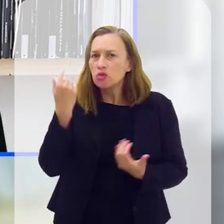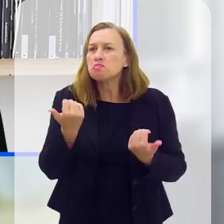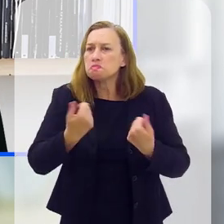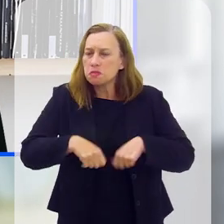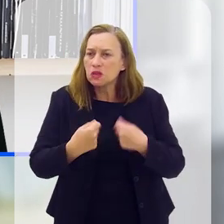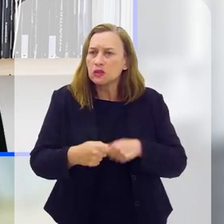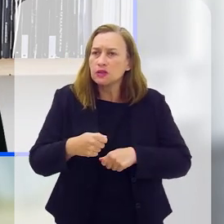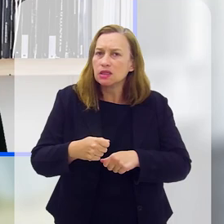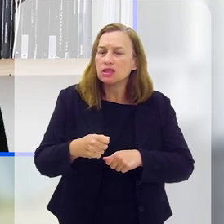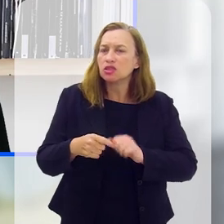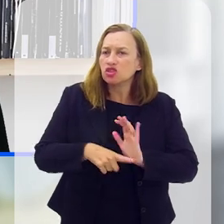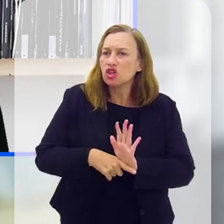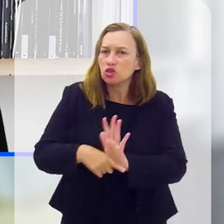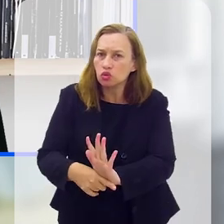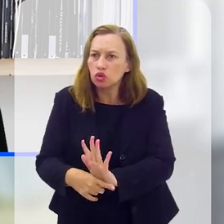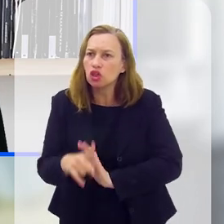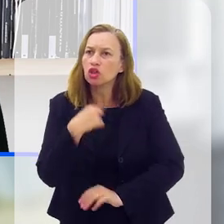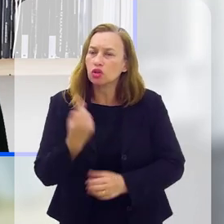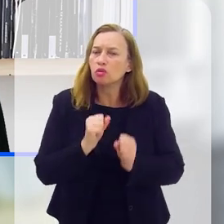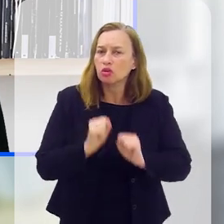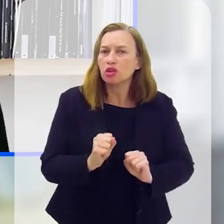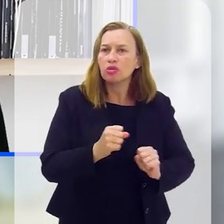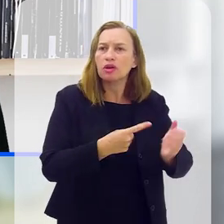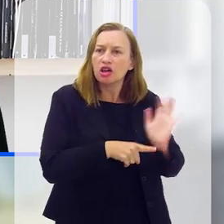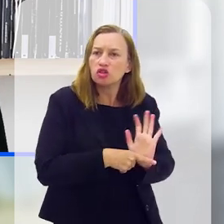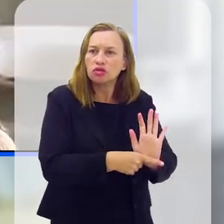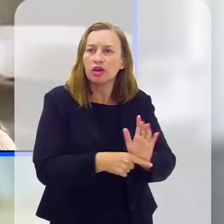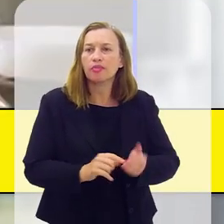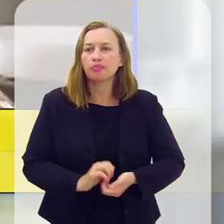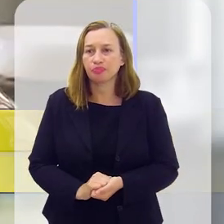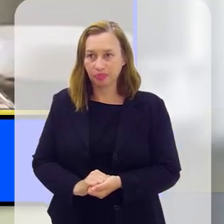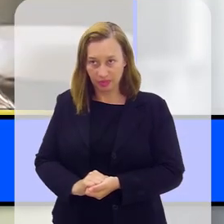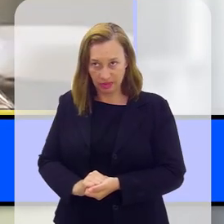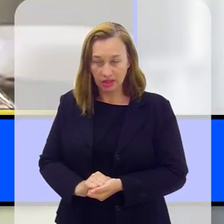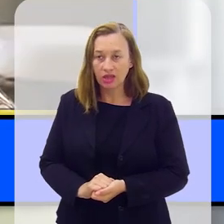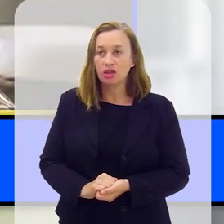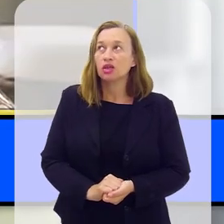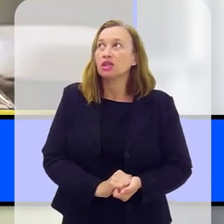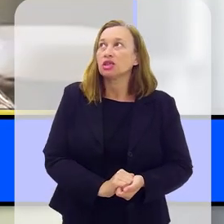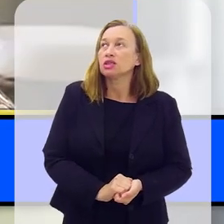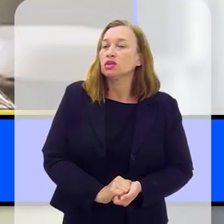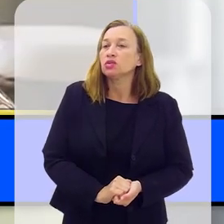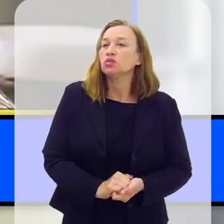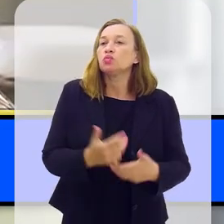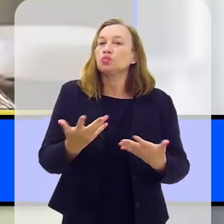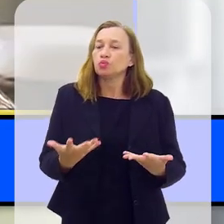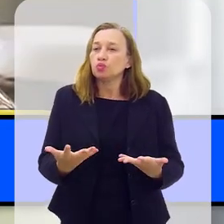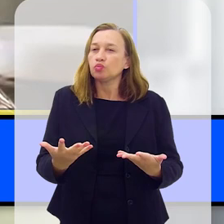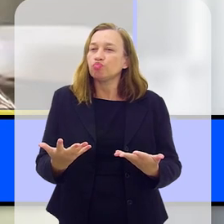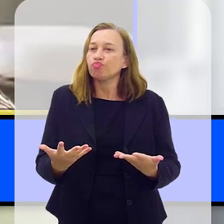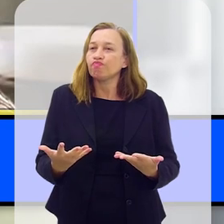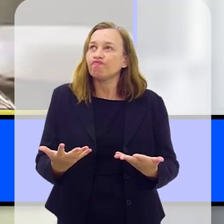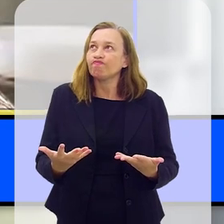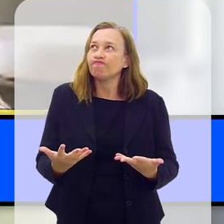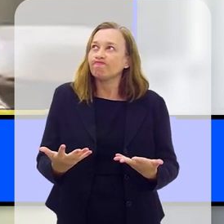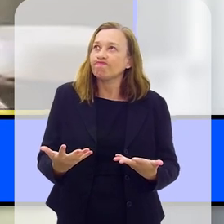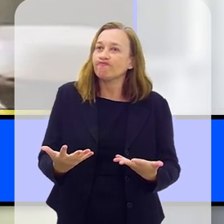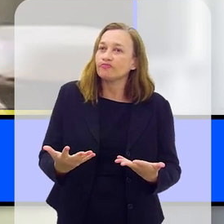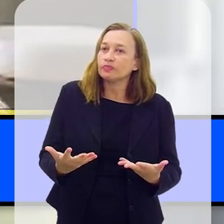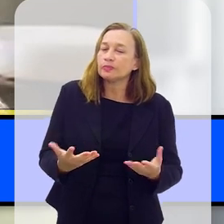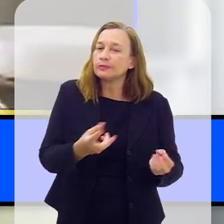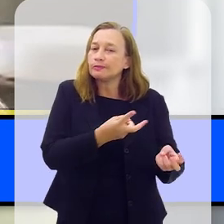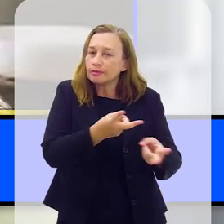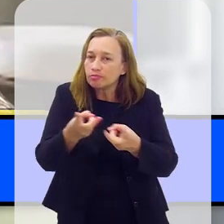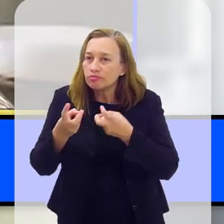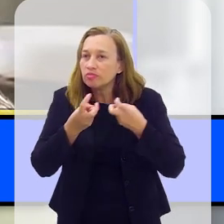pessoa precisa de ajuda e de que a gente pode ajudá-la. Uma das formas que tem muito a ver com algo